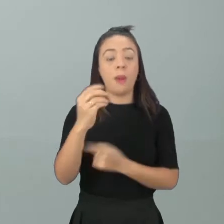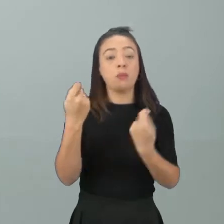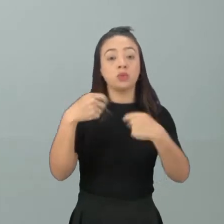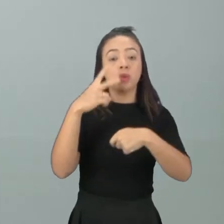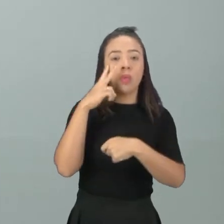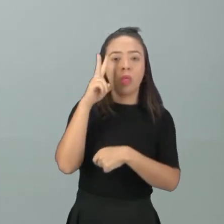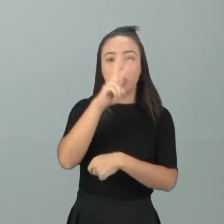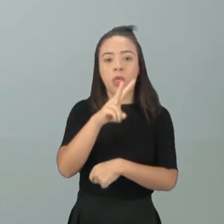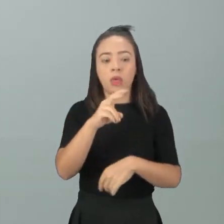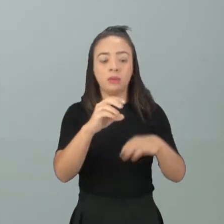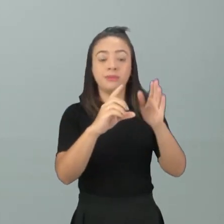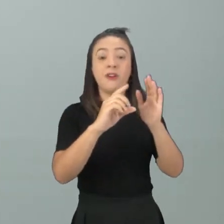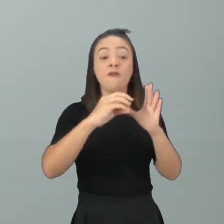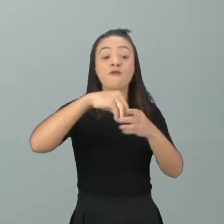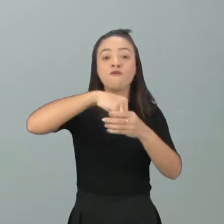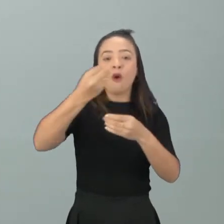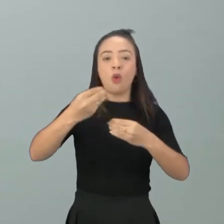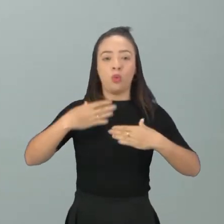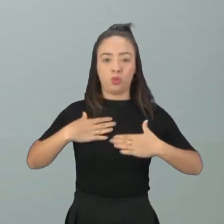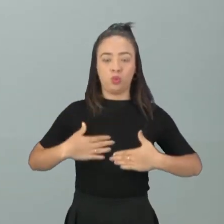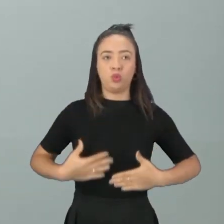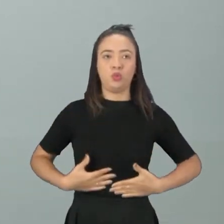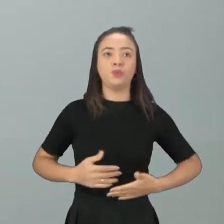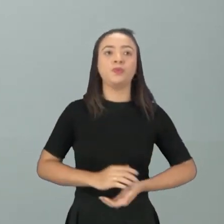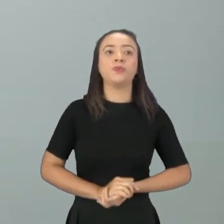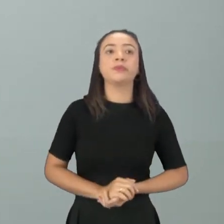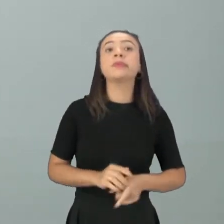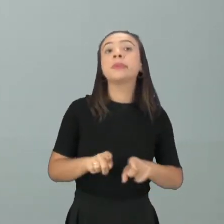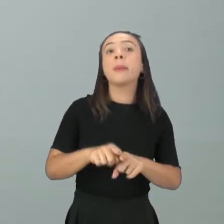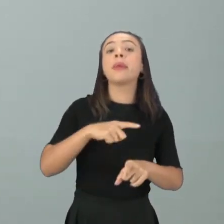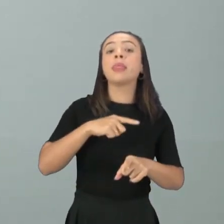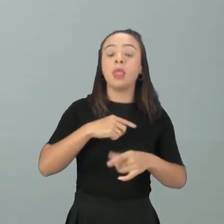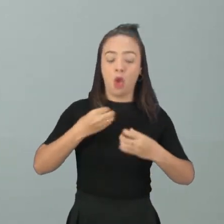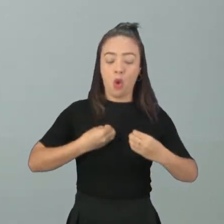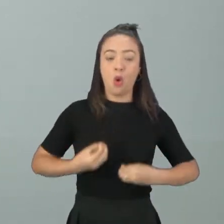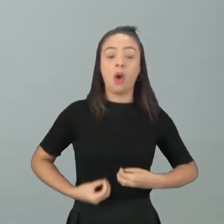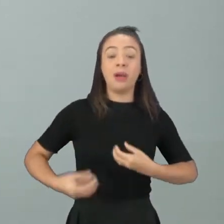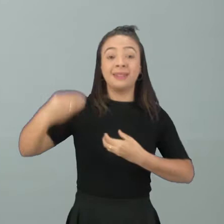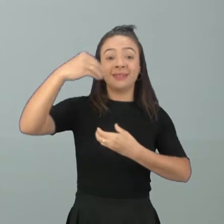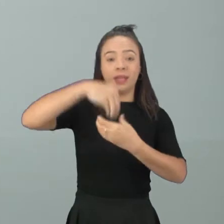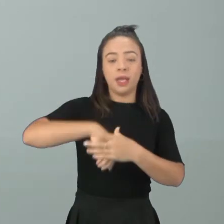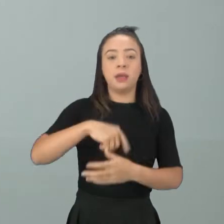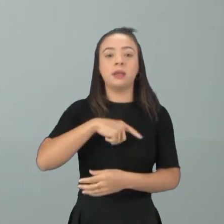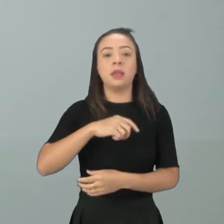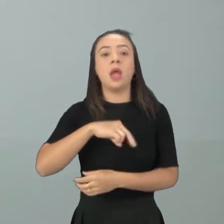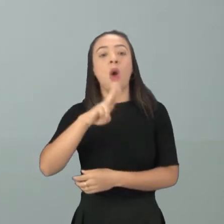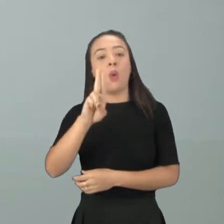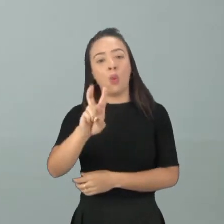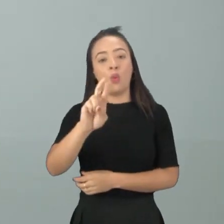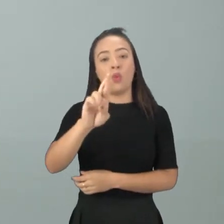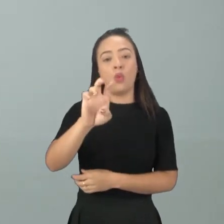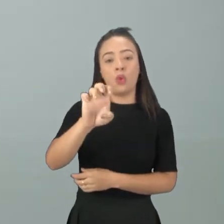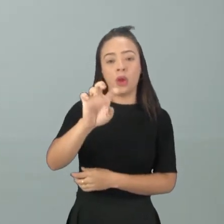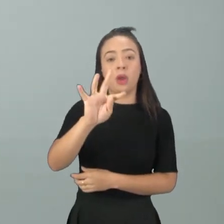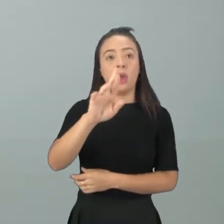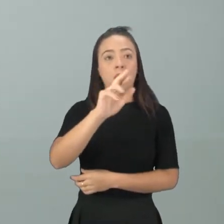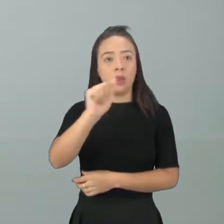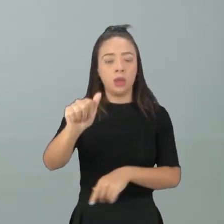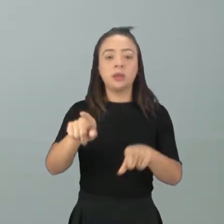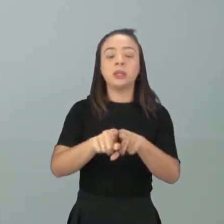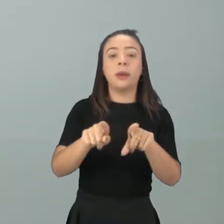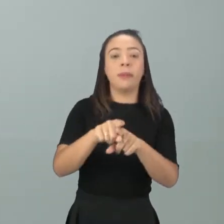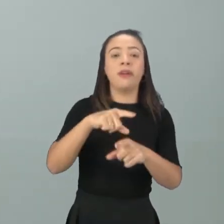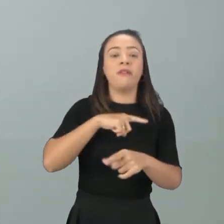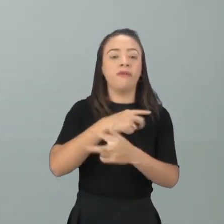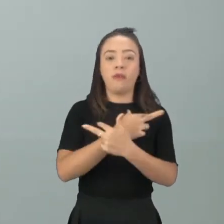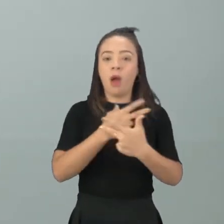externamente ao corpo, tá? Agora, órgãos internos nós temos vários. Nós temos a uretra, né? Nós temos ali as